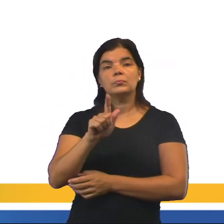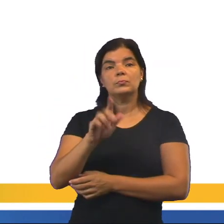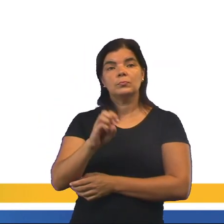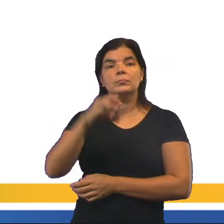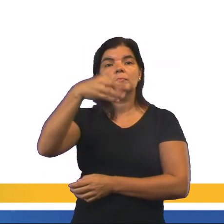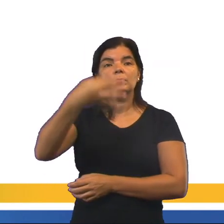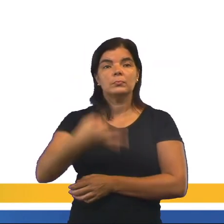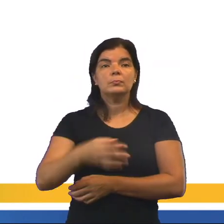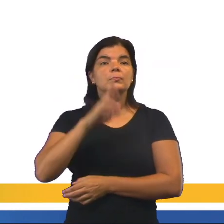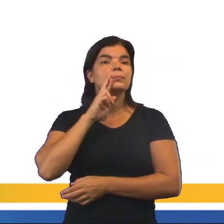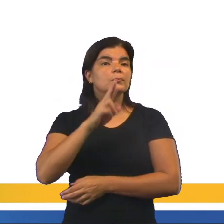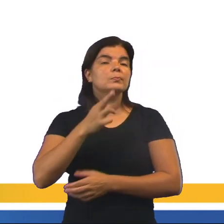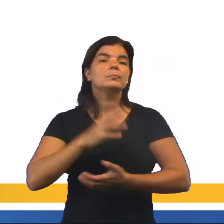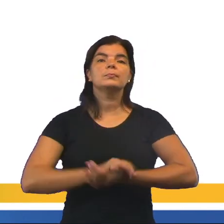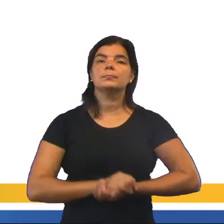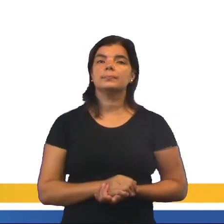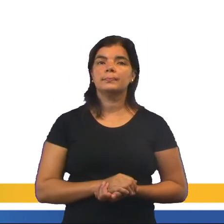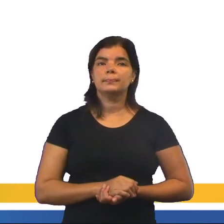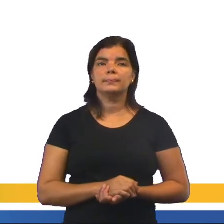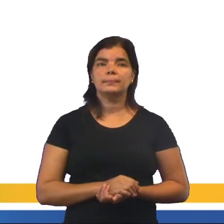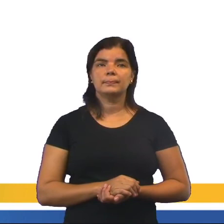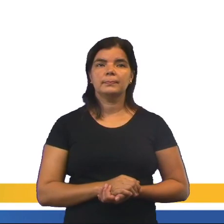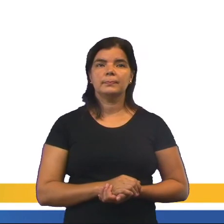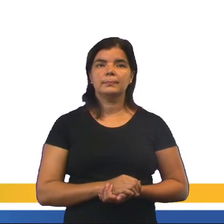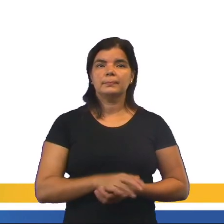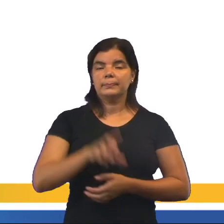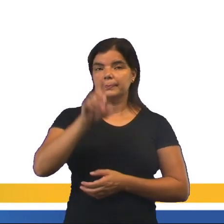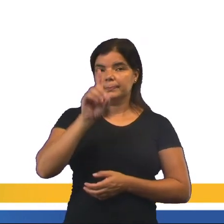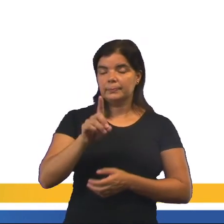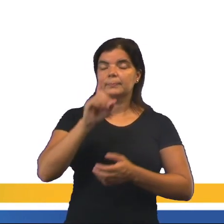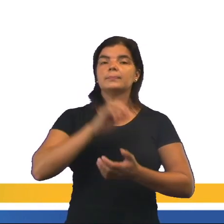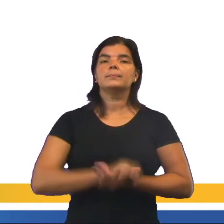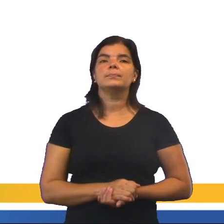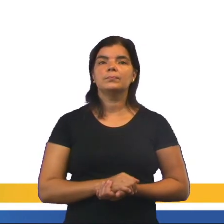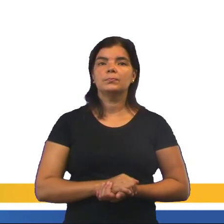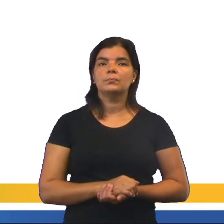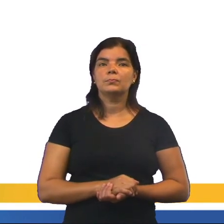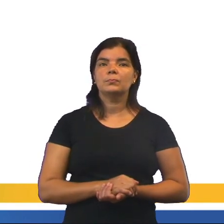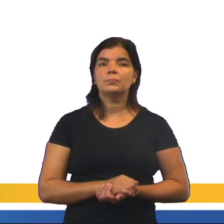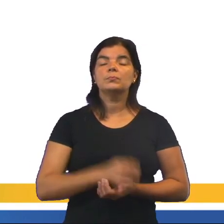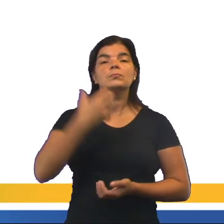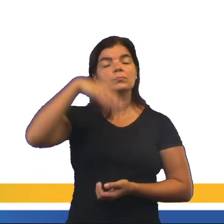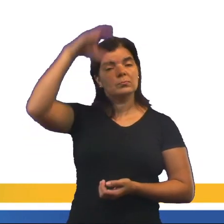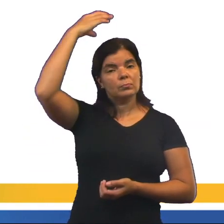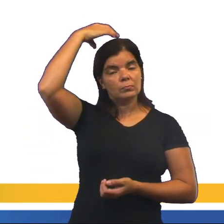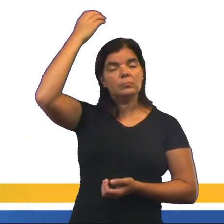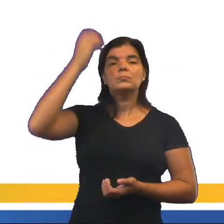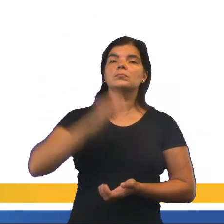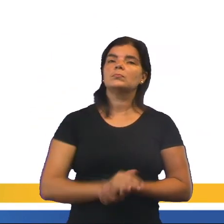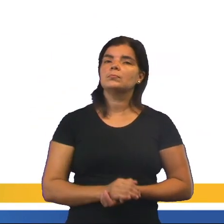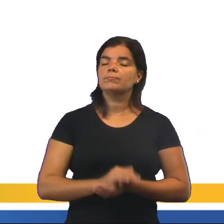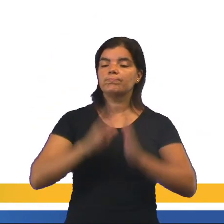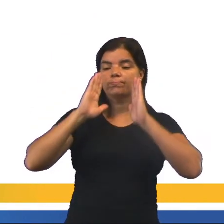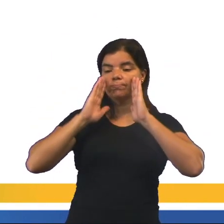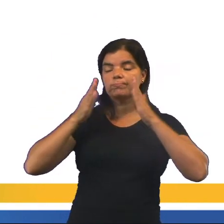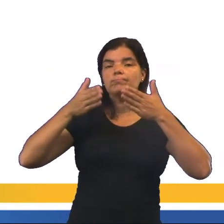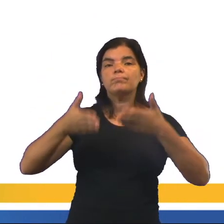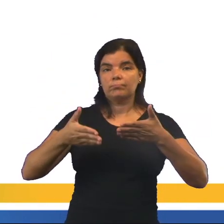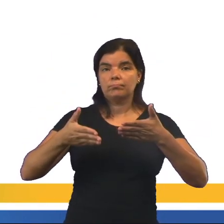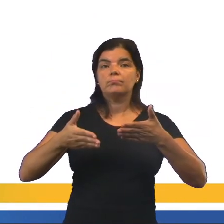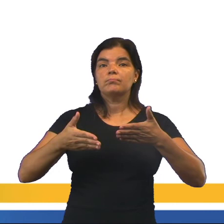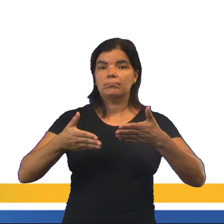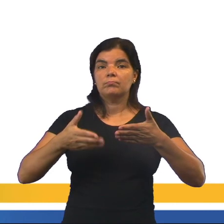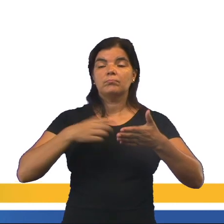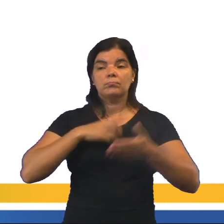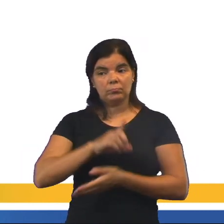resposta certa é a letra D. O imperador se mantinha centralizado e era